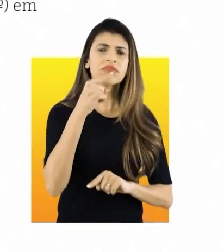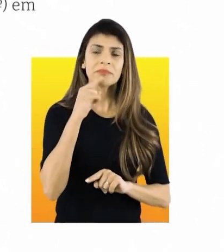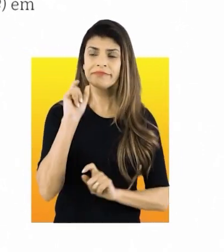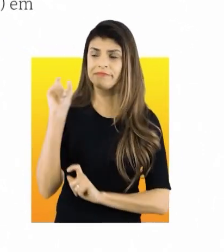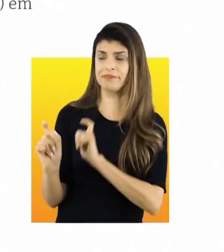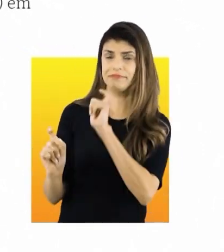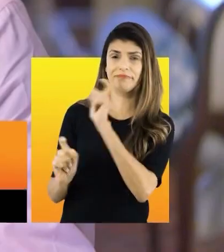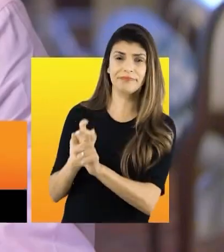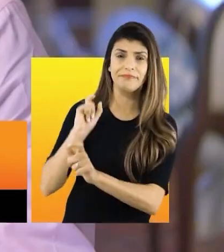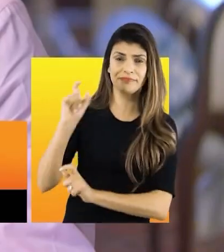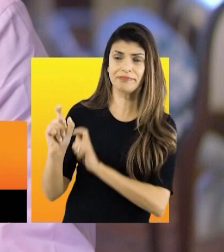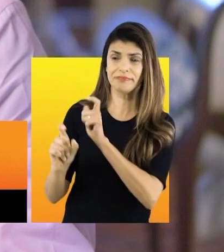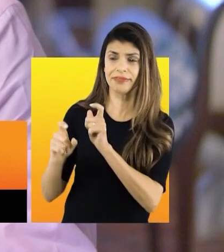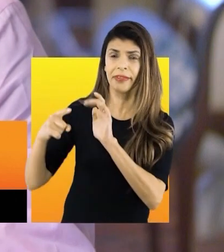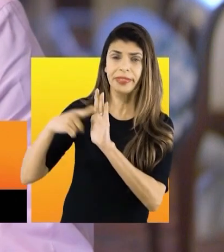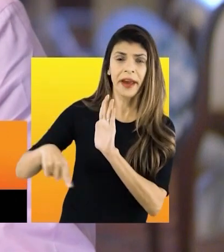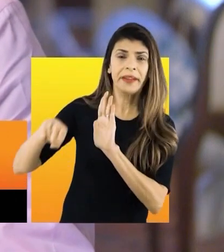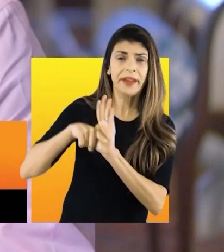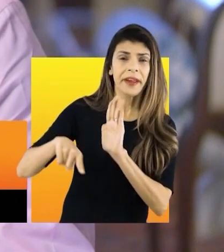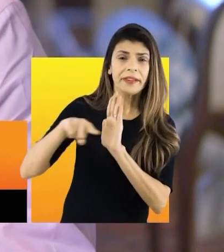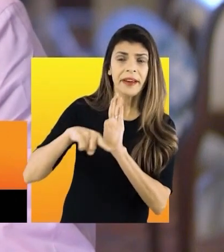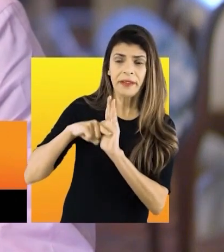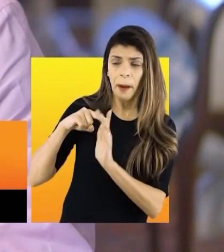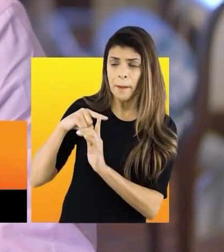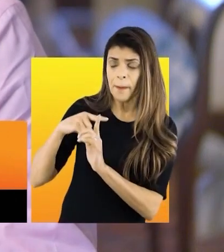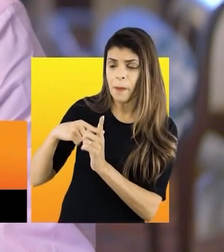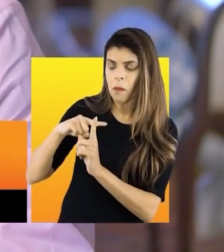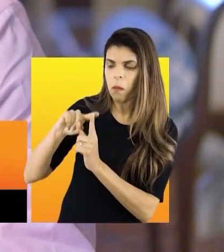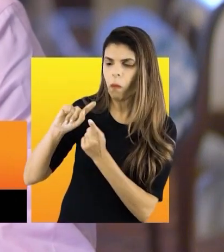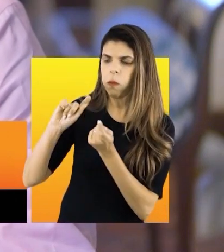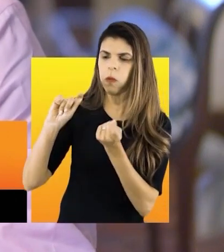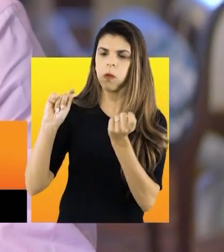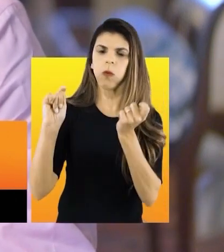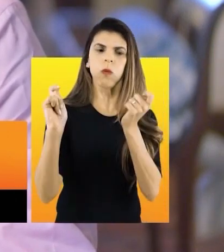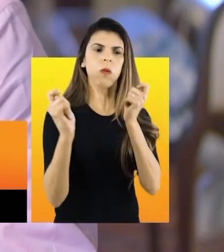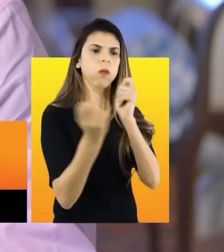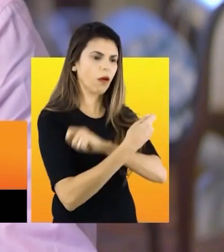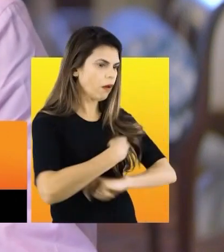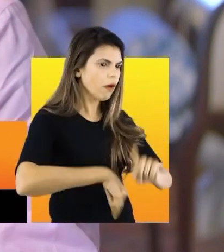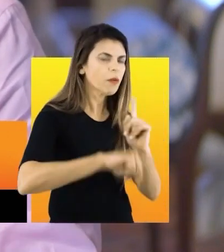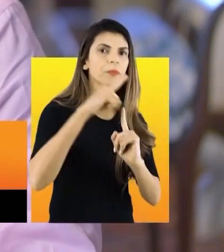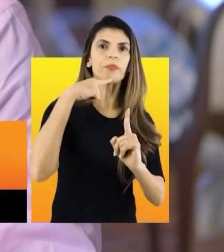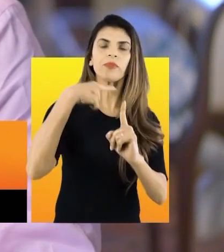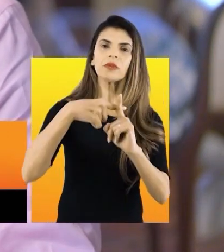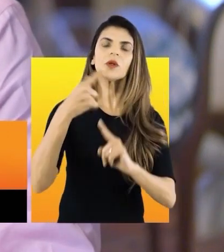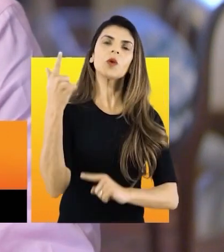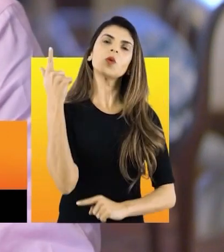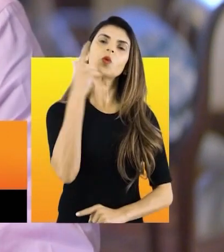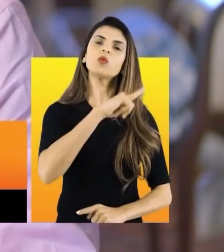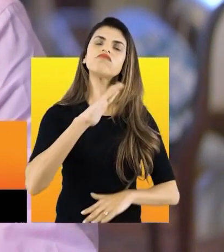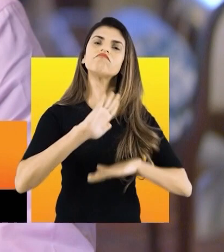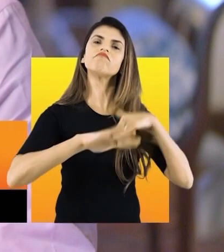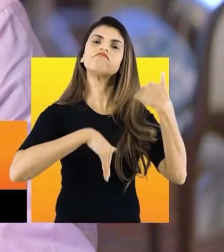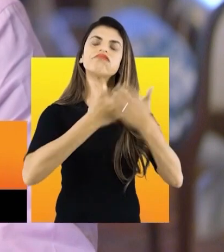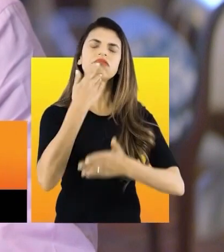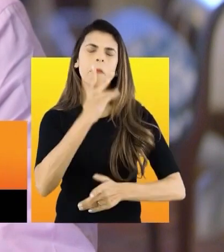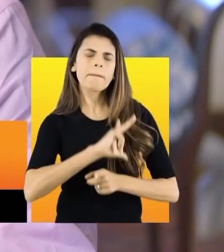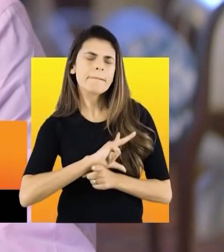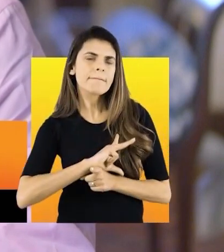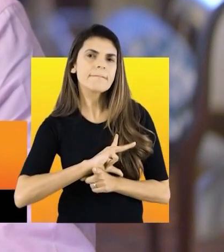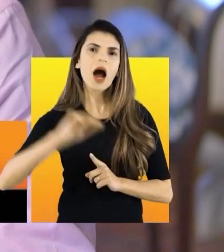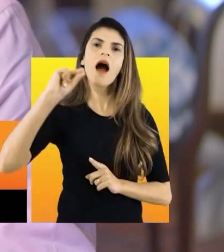foram dizendo que a gente não tinha capacidade condição de fazer foram coisas que foram acontecendo e hoje